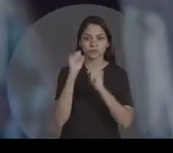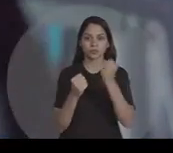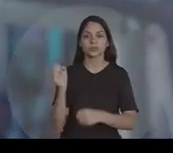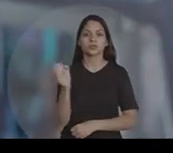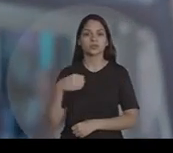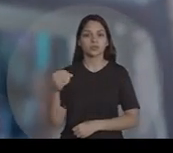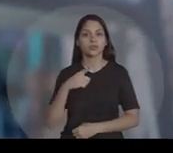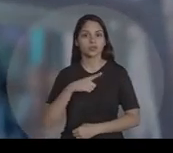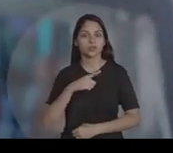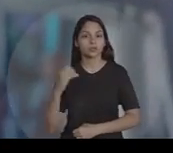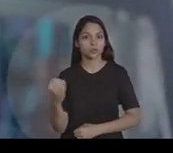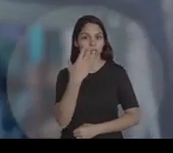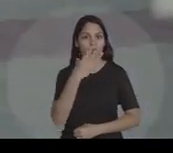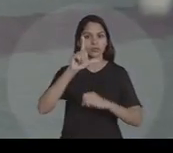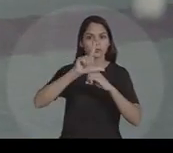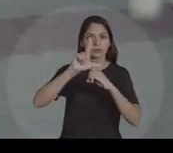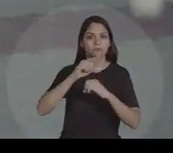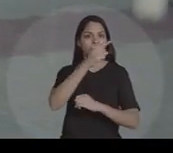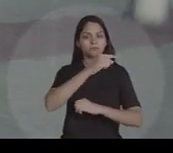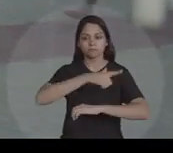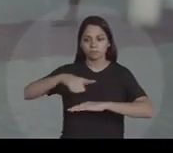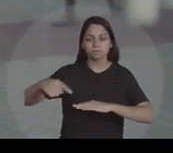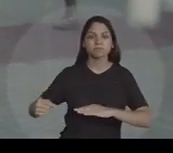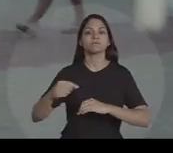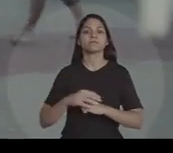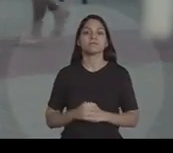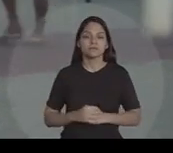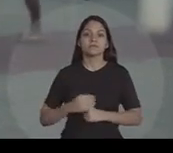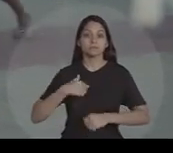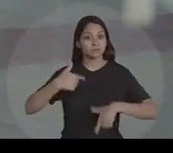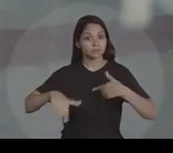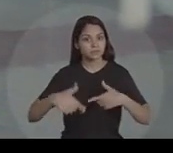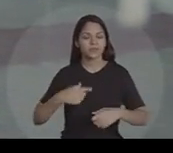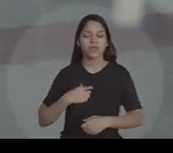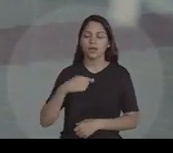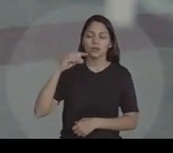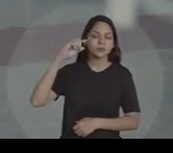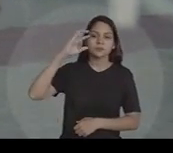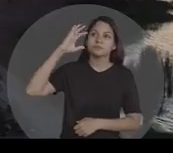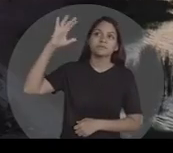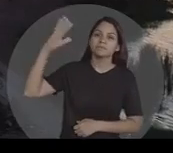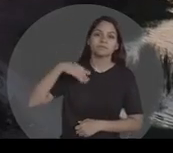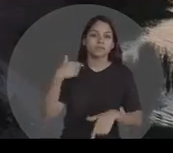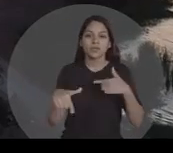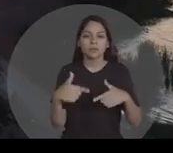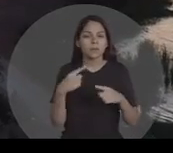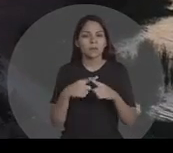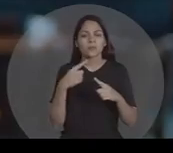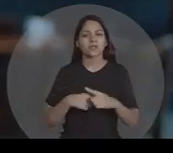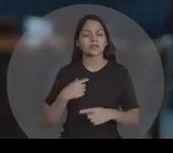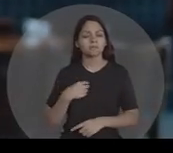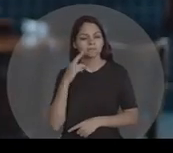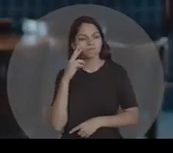cervejaria Que foi inaugurada no plano de revitalização da orla É quase um sonho trabalhar ali